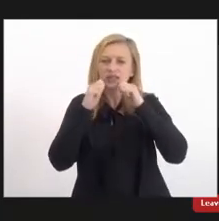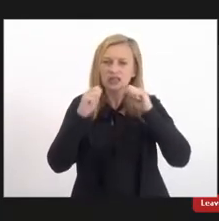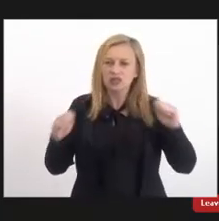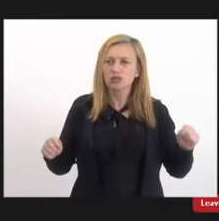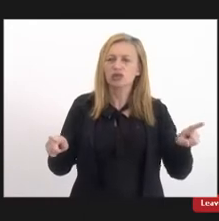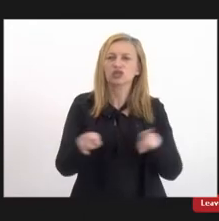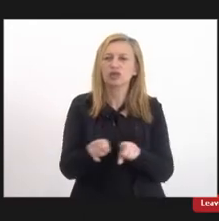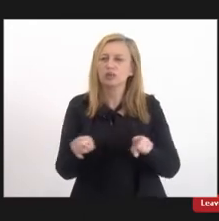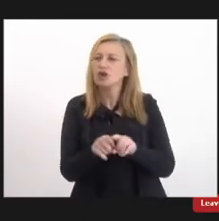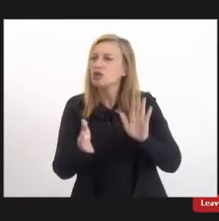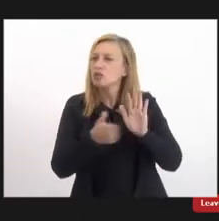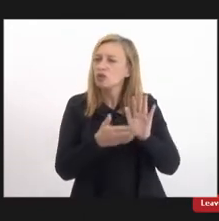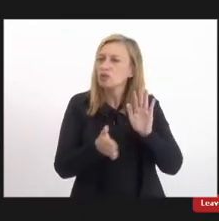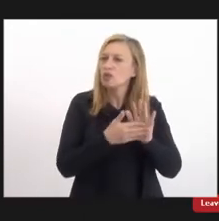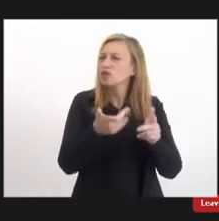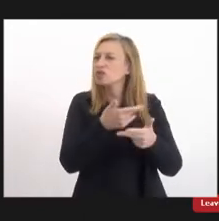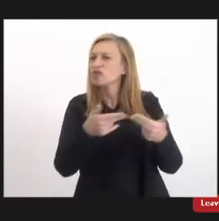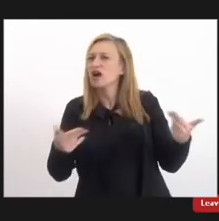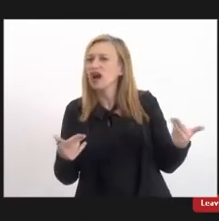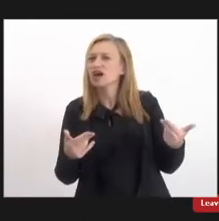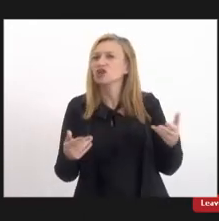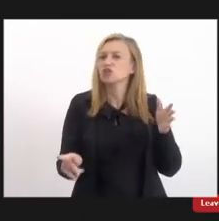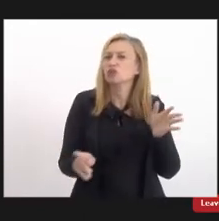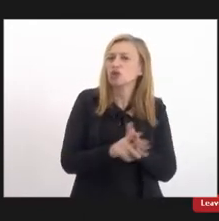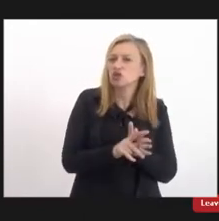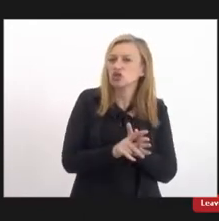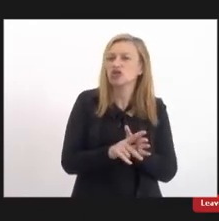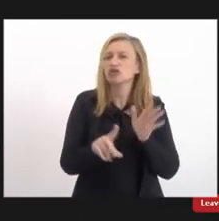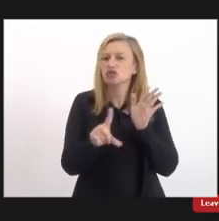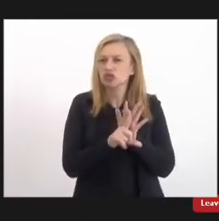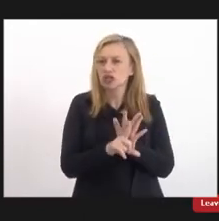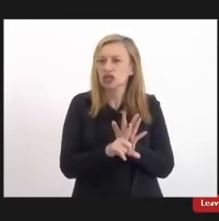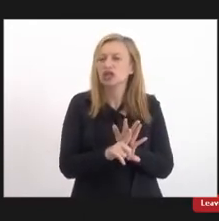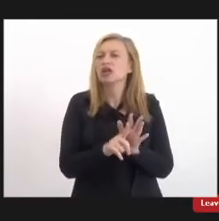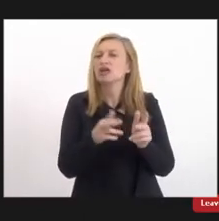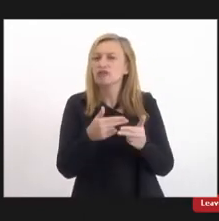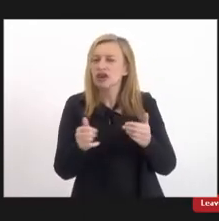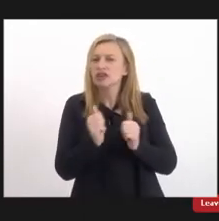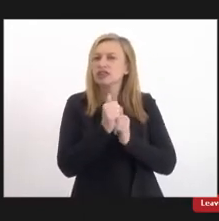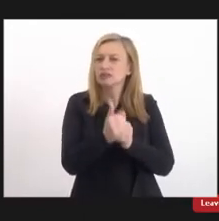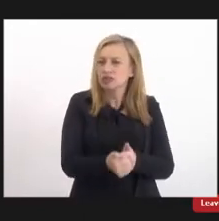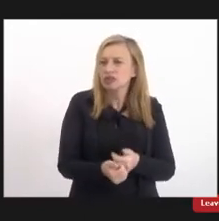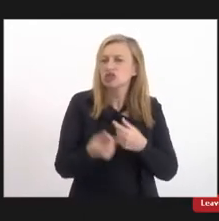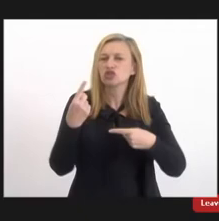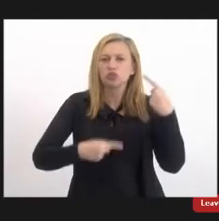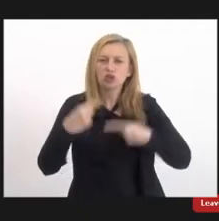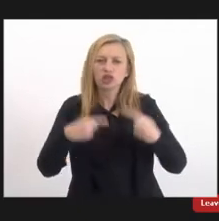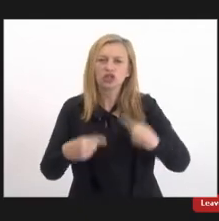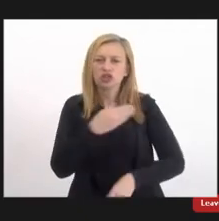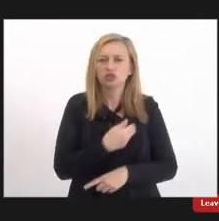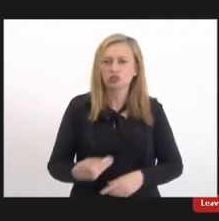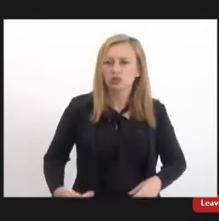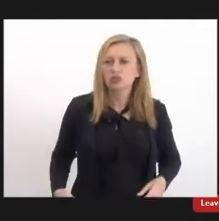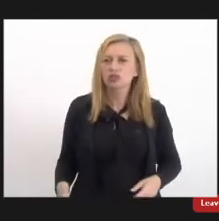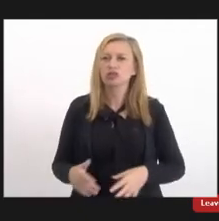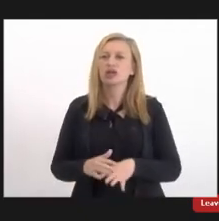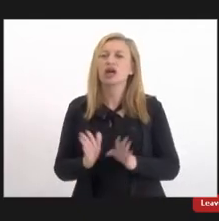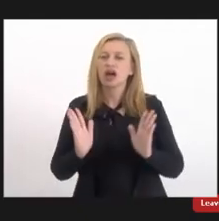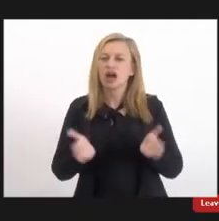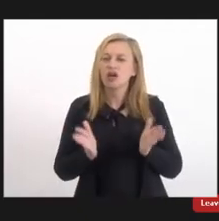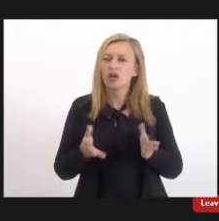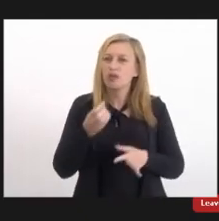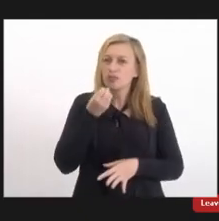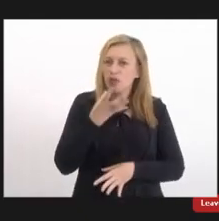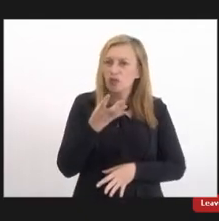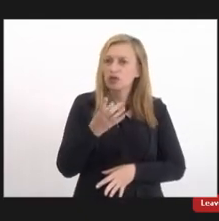propondo vários projetos de lei, vários encaminhamentos e políticas públicas. Agora, é bom